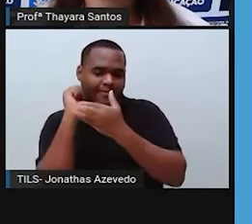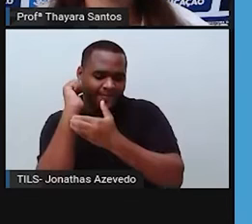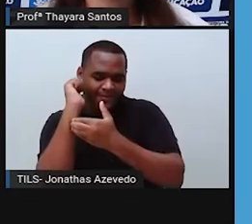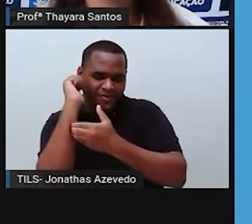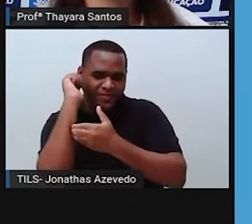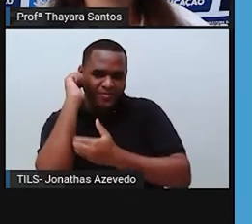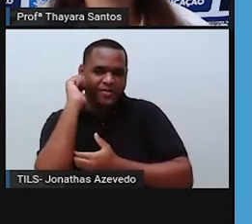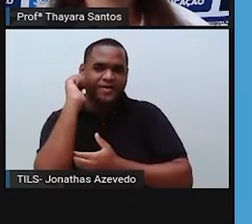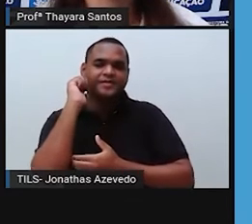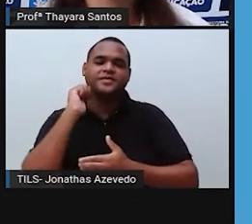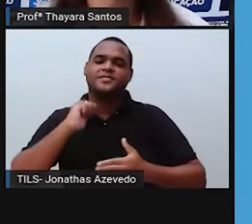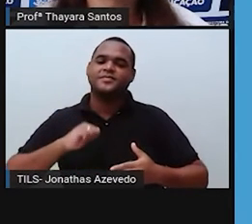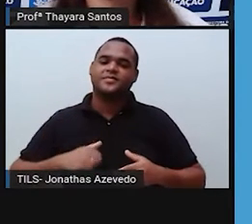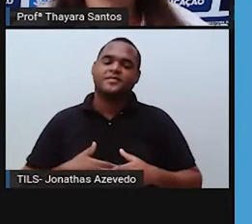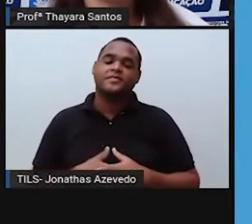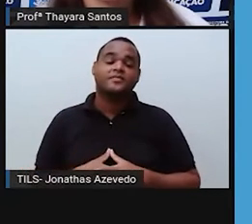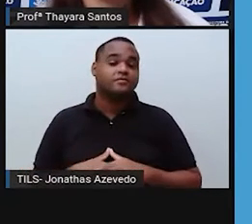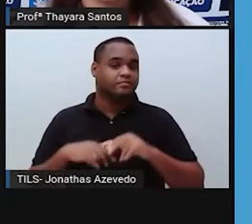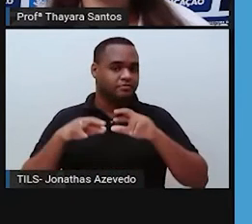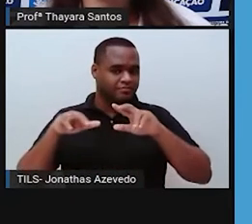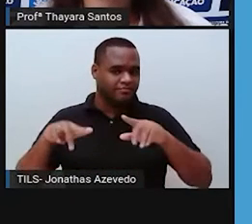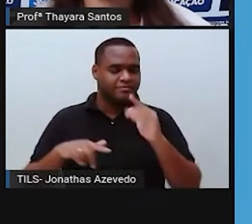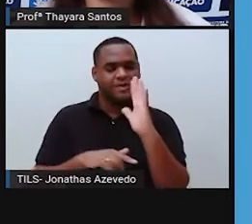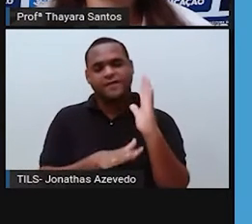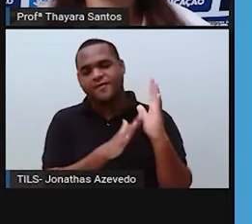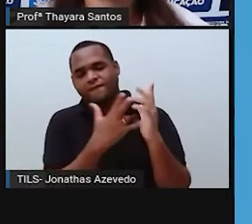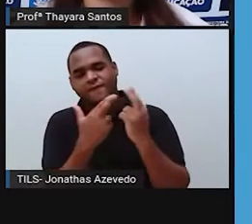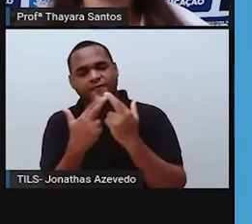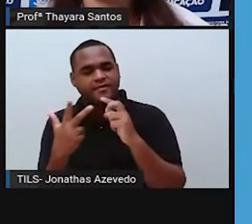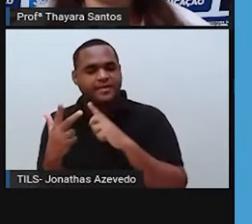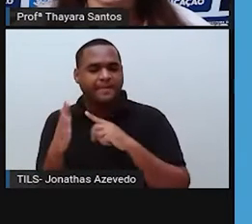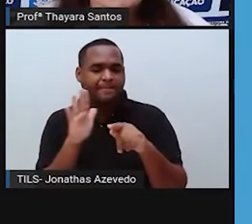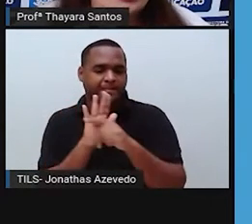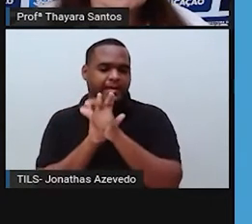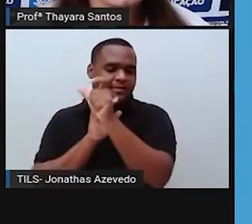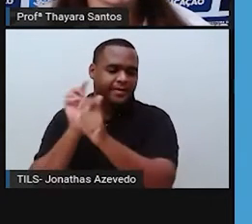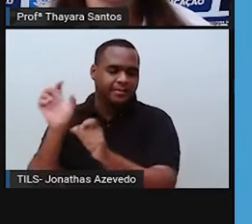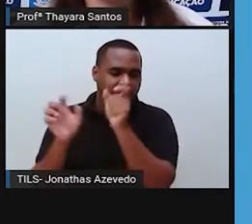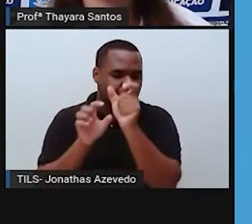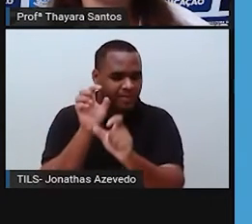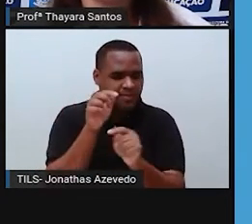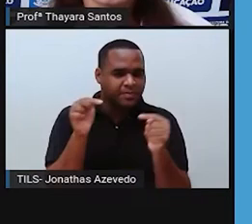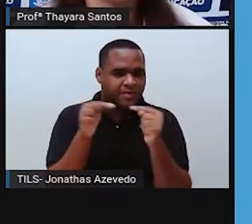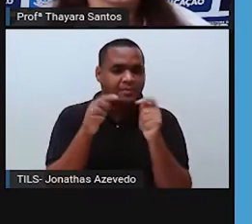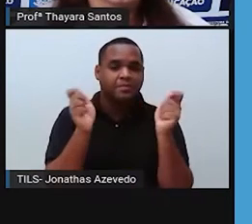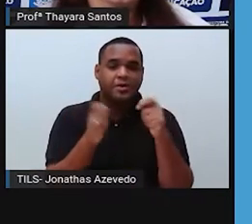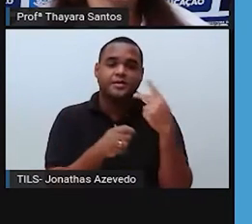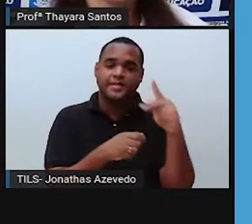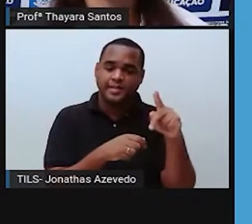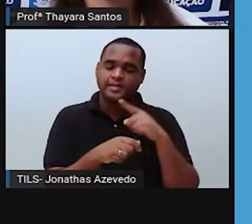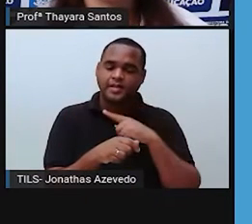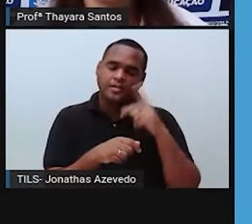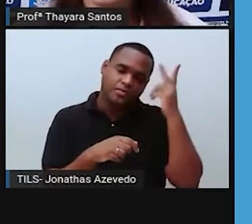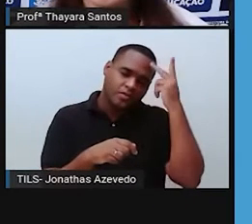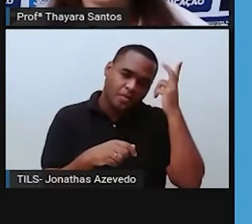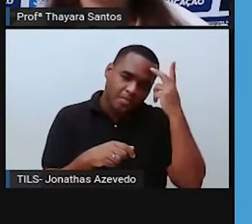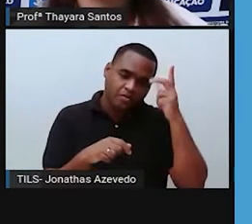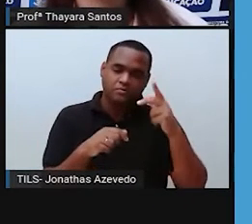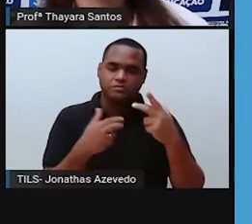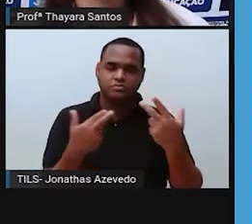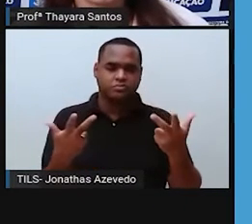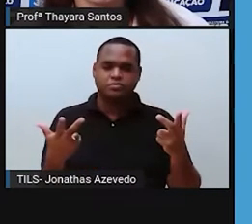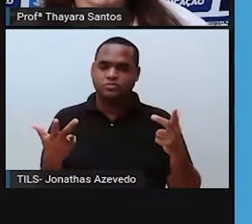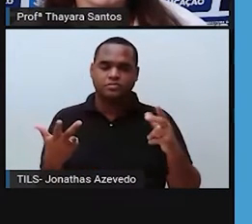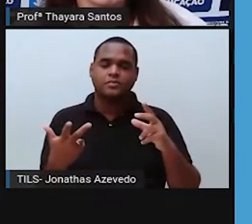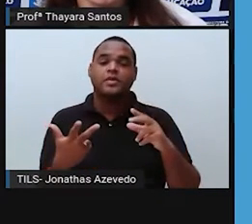Então, todas essas plantas, elas são muito características desse bioma. Elas existem lá naturalmente nesse bioma.